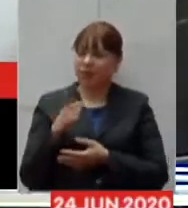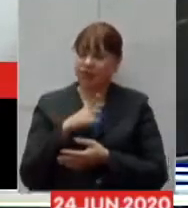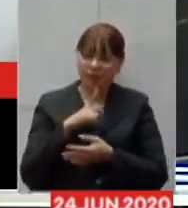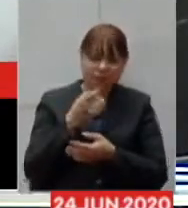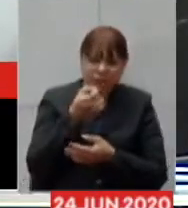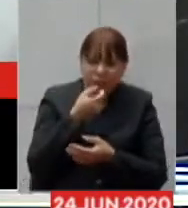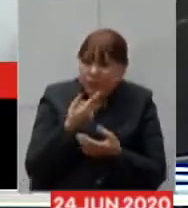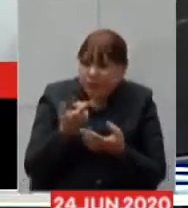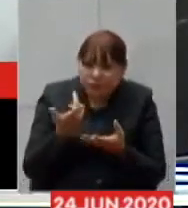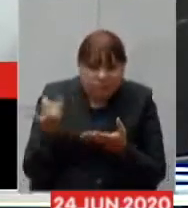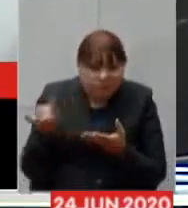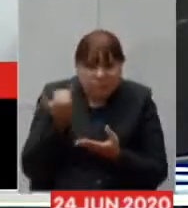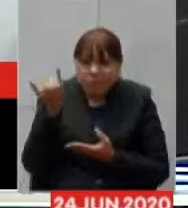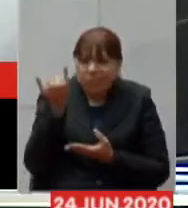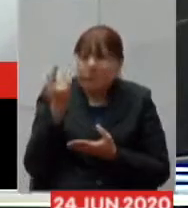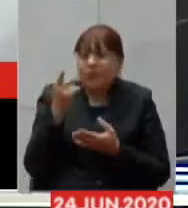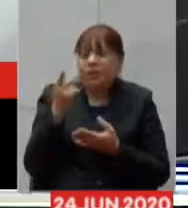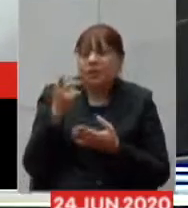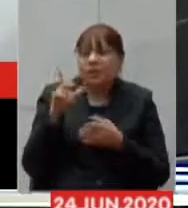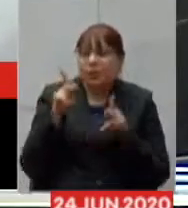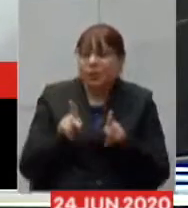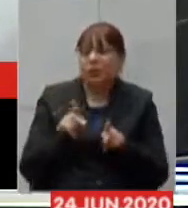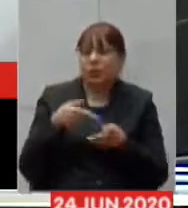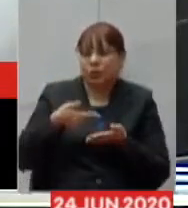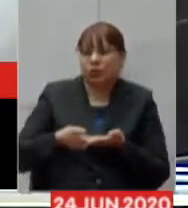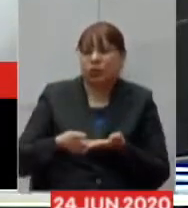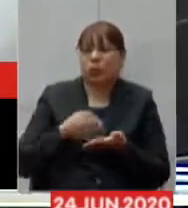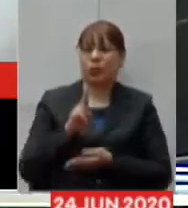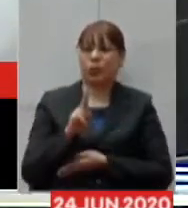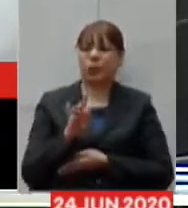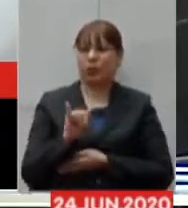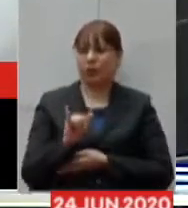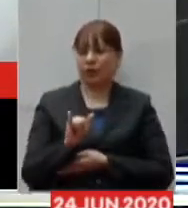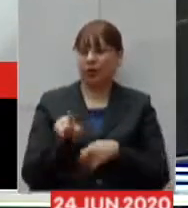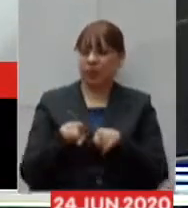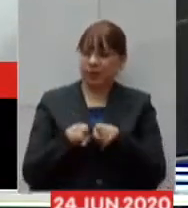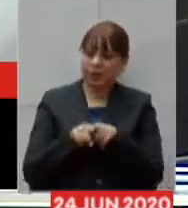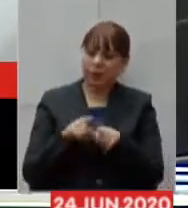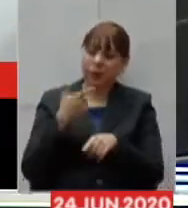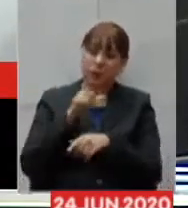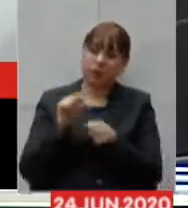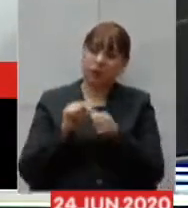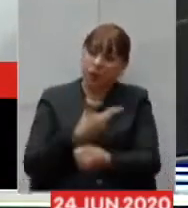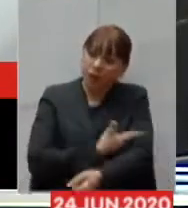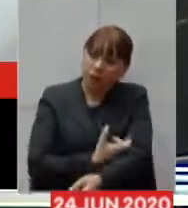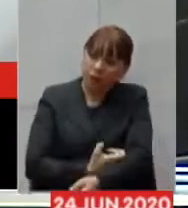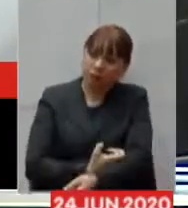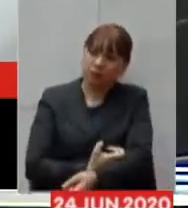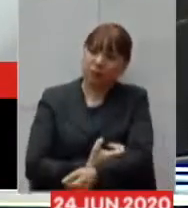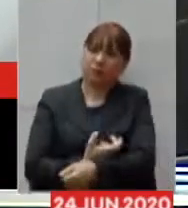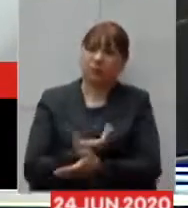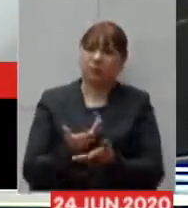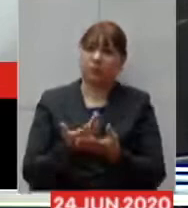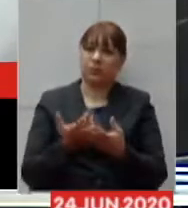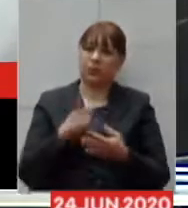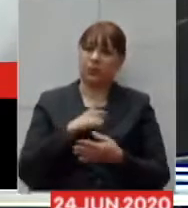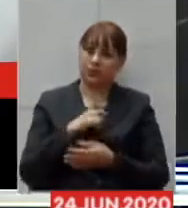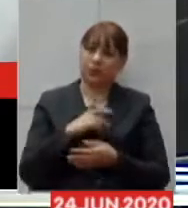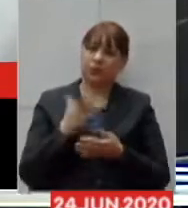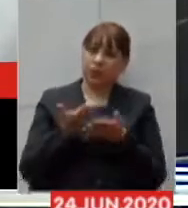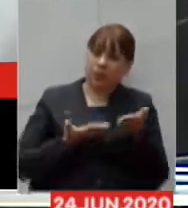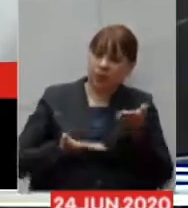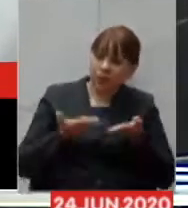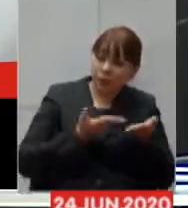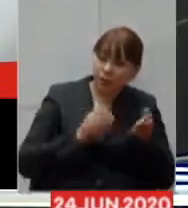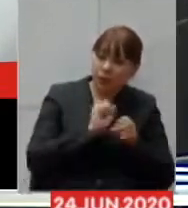tratamento de pacientes em UTI assim como para realização de exames o que implica tanto nos pacientes em tratamento da